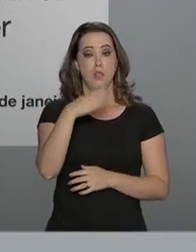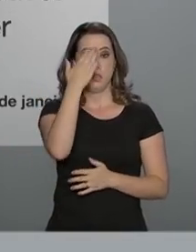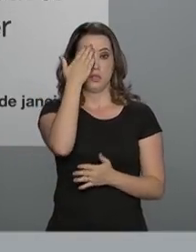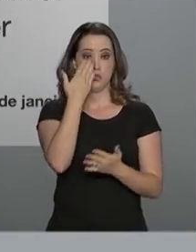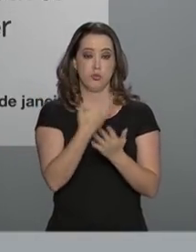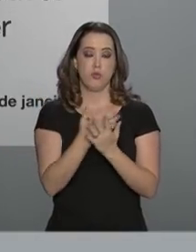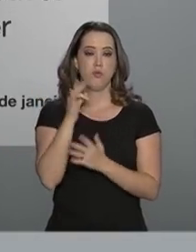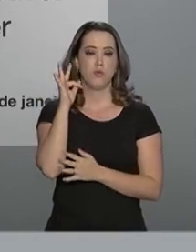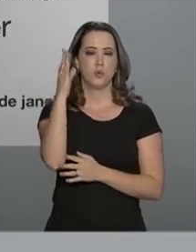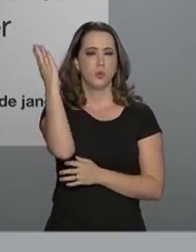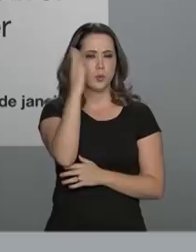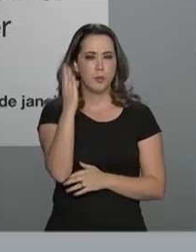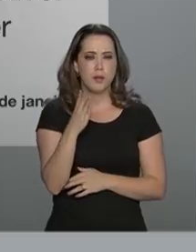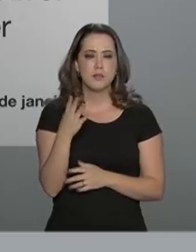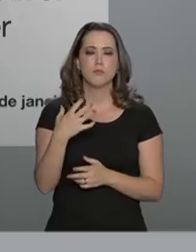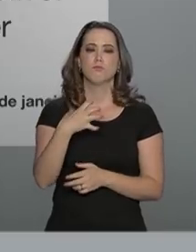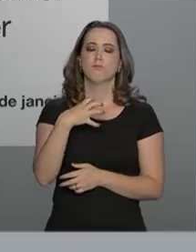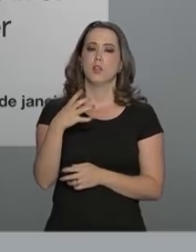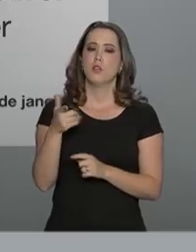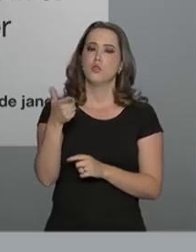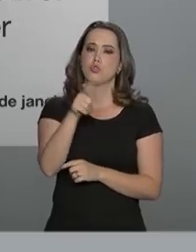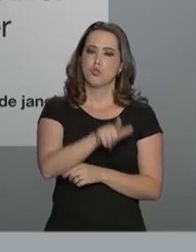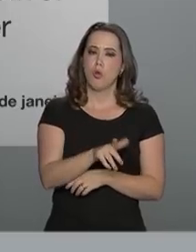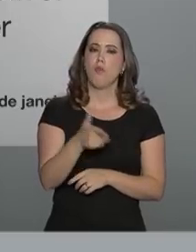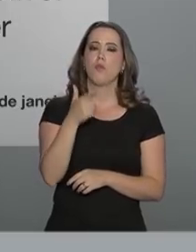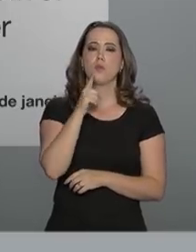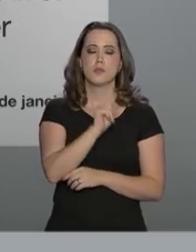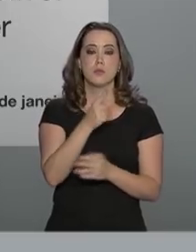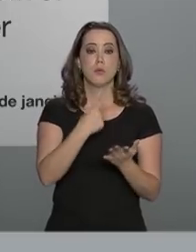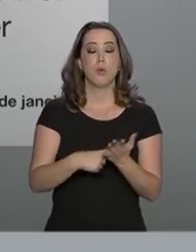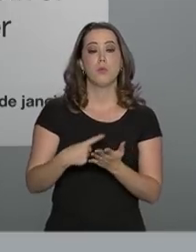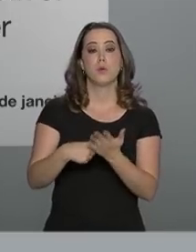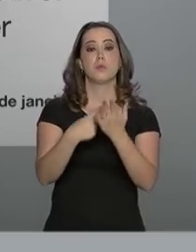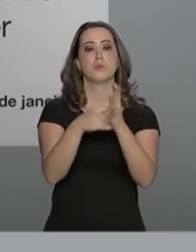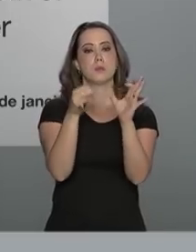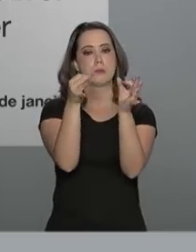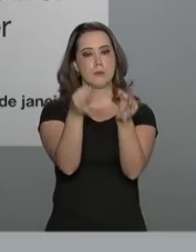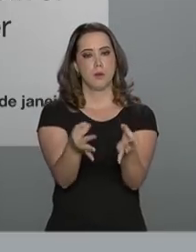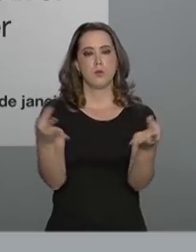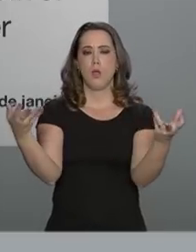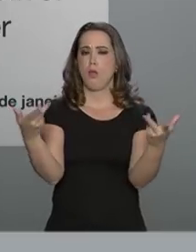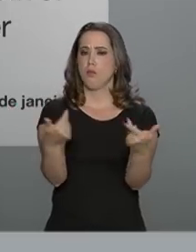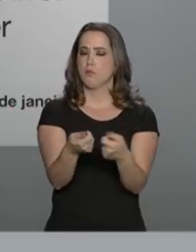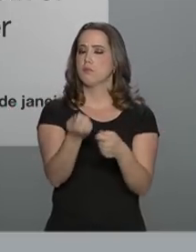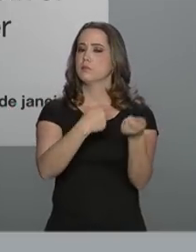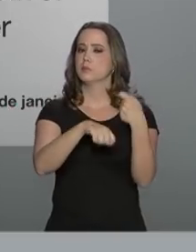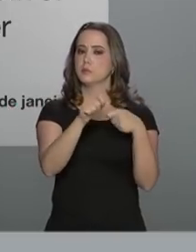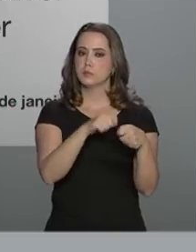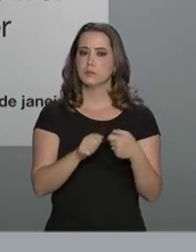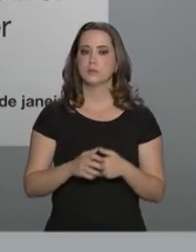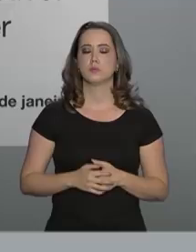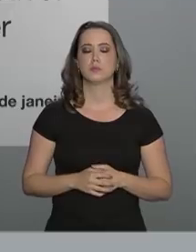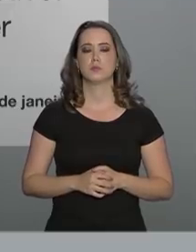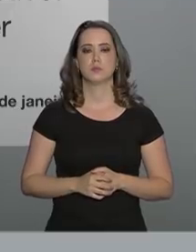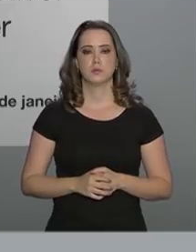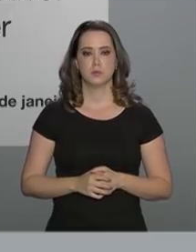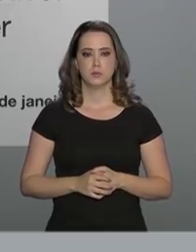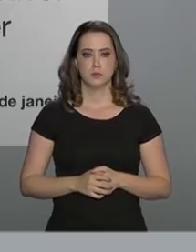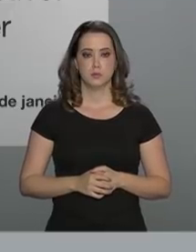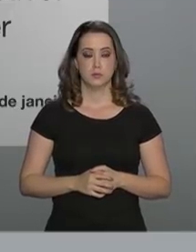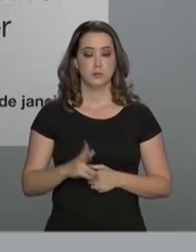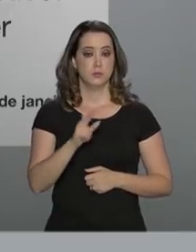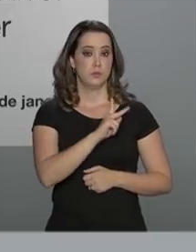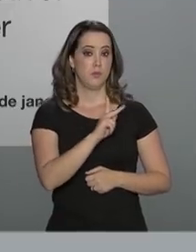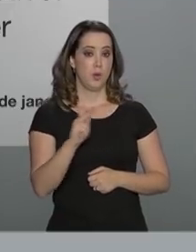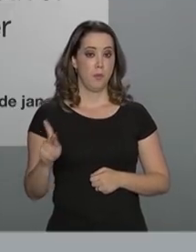confiança no futuro do Brasil vem sendo restabelecida por meio de compromissos sólidos e eficientes para a economia.